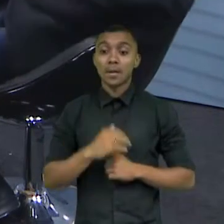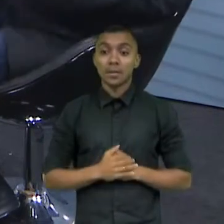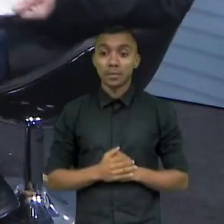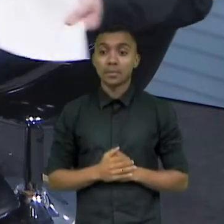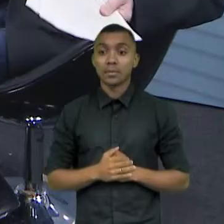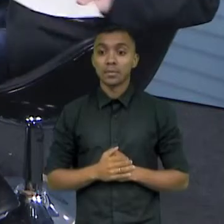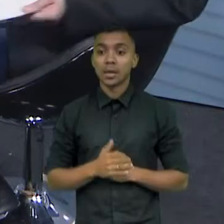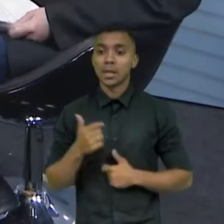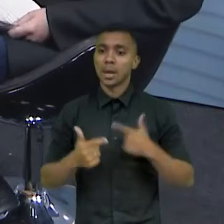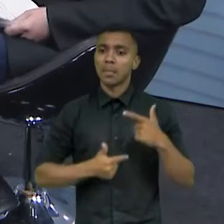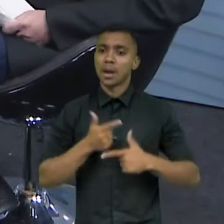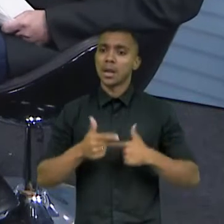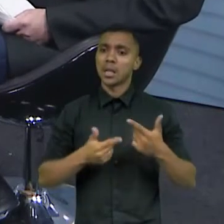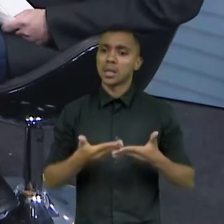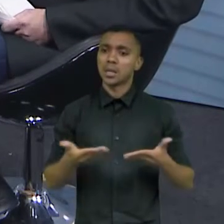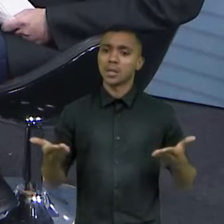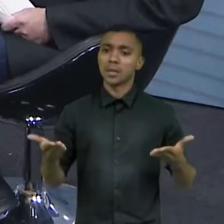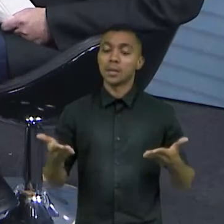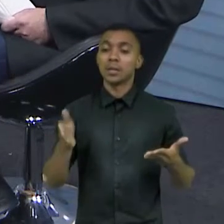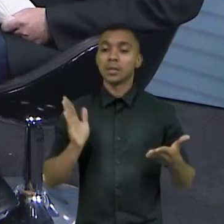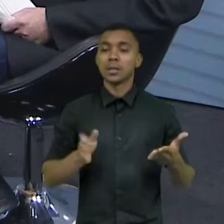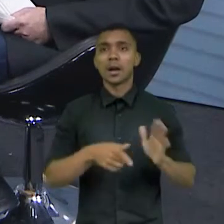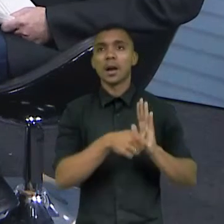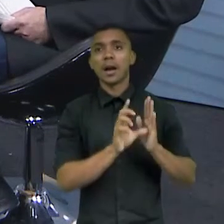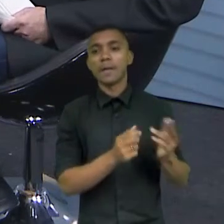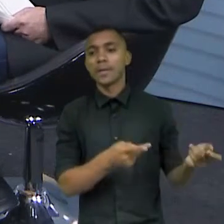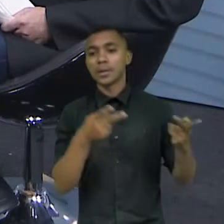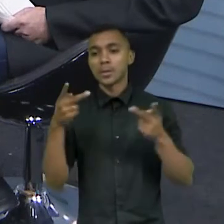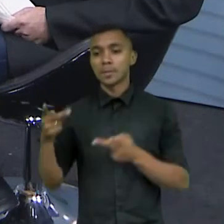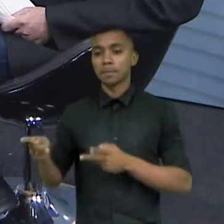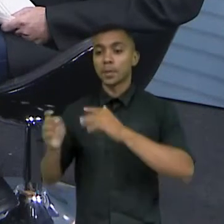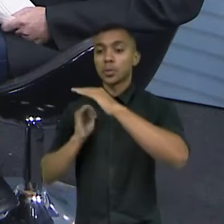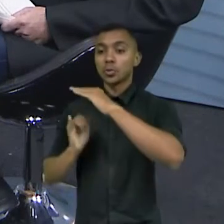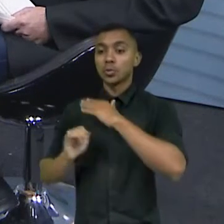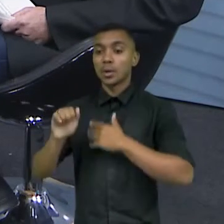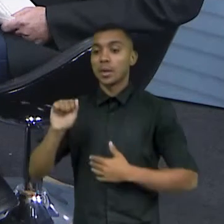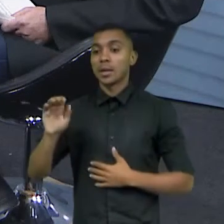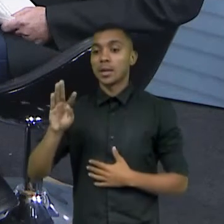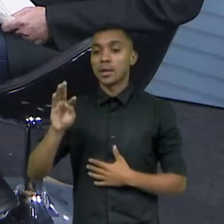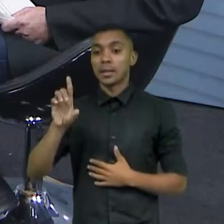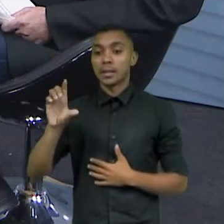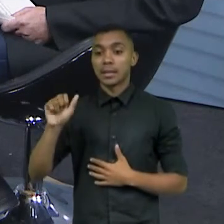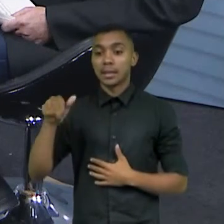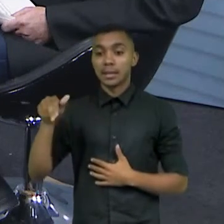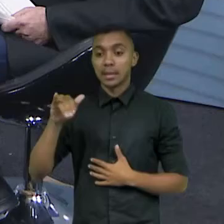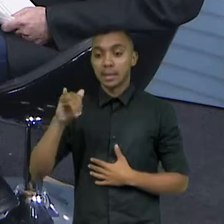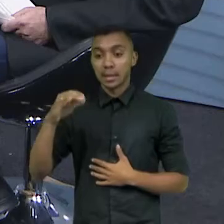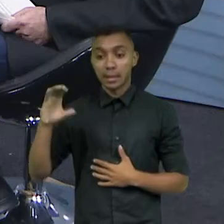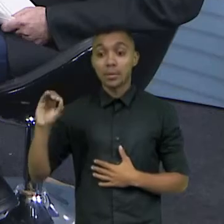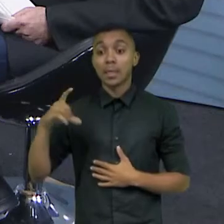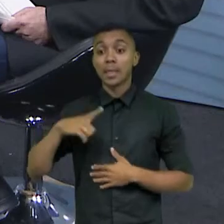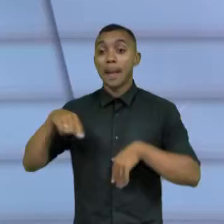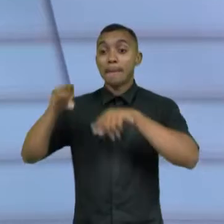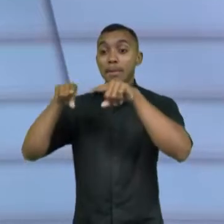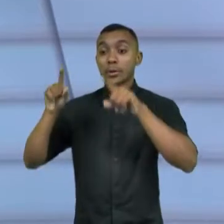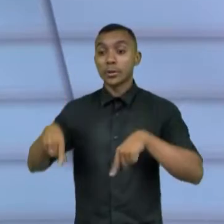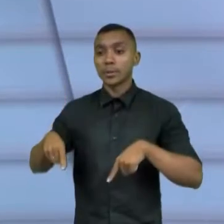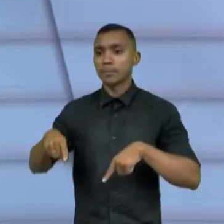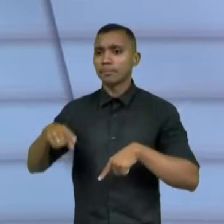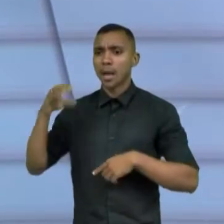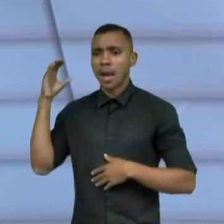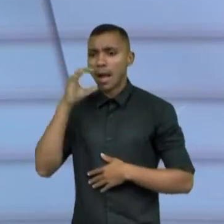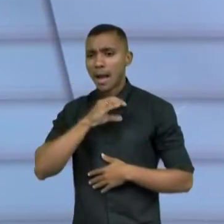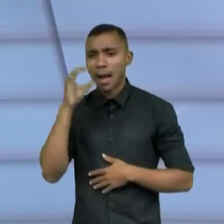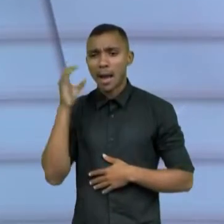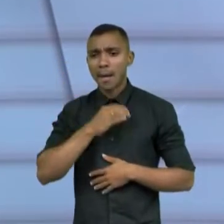para o mundo inteiro aqui em Fortaleza. Nós visitamos também, né, Marcelo, o Instituto Atlântico, que tem um programa de aceleração, muito olhando para a